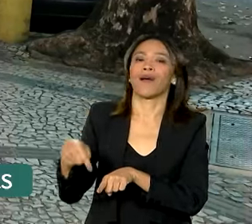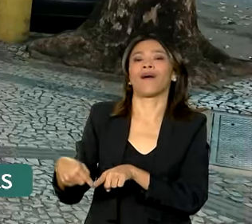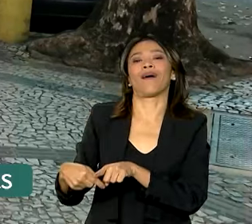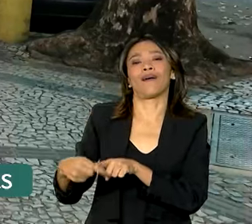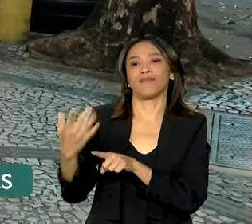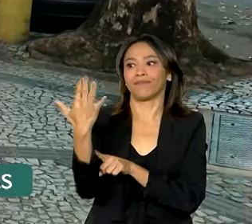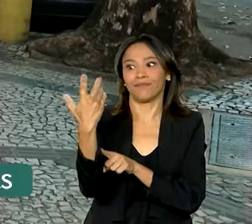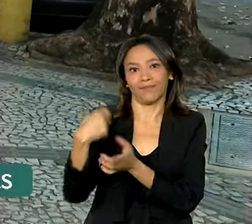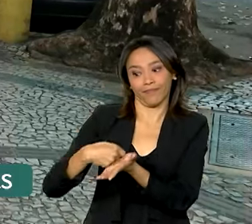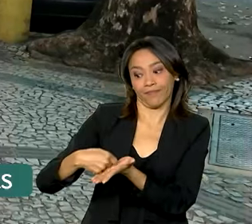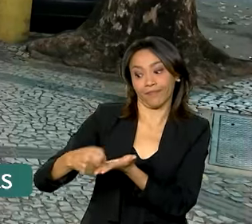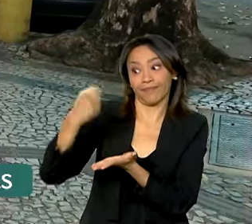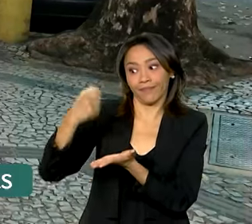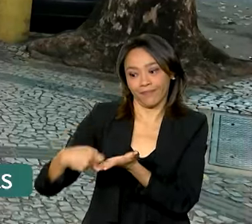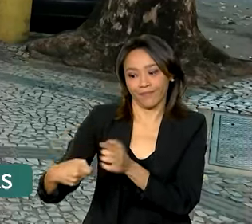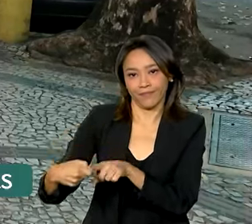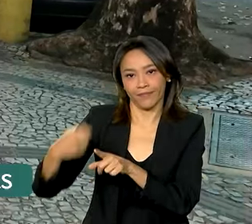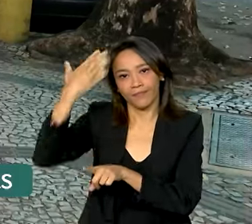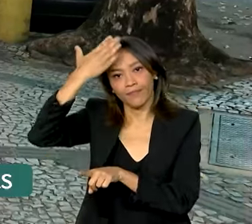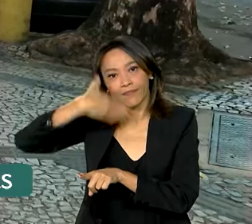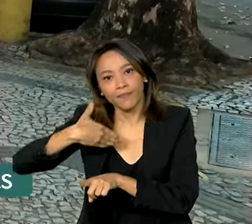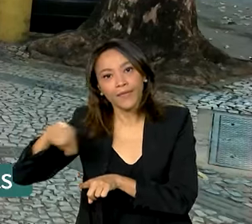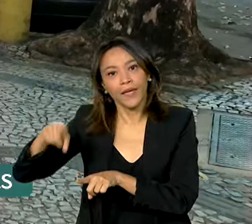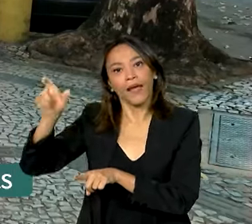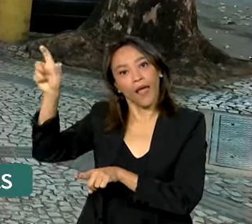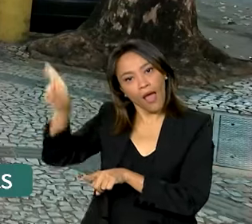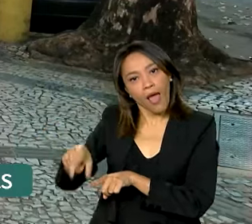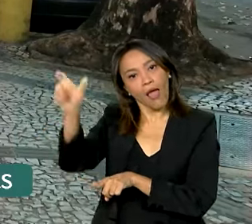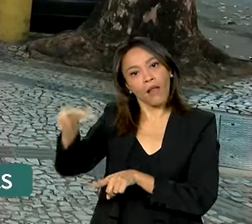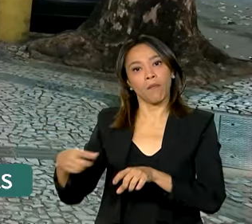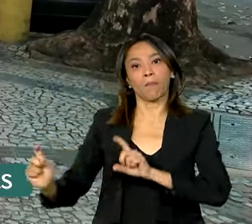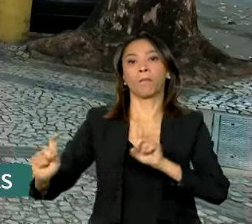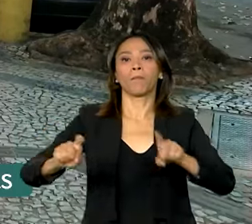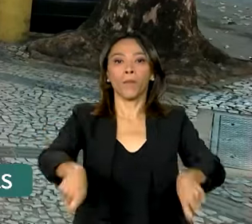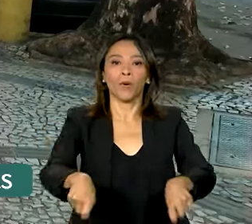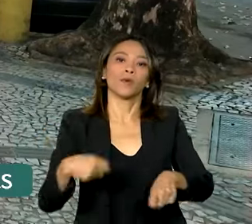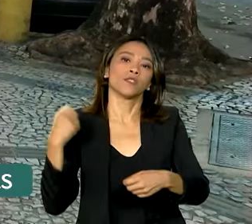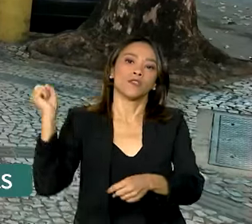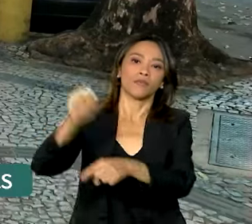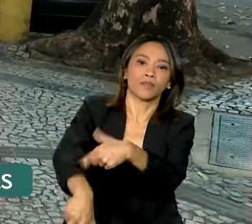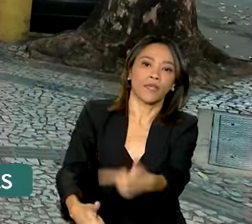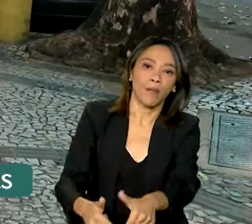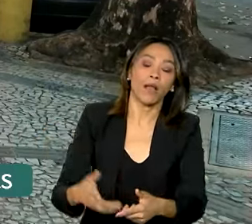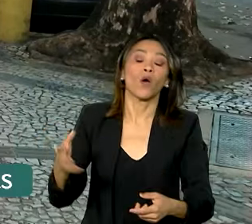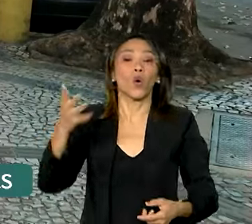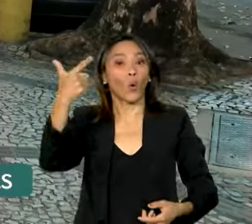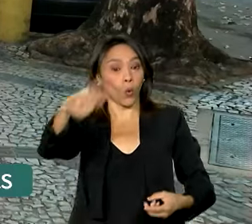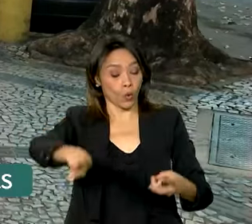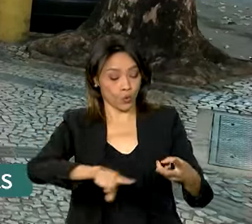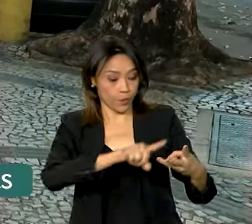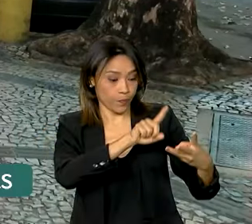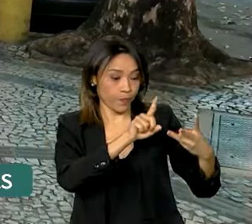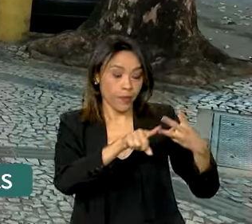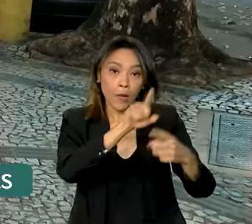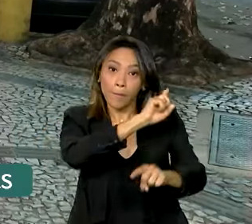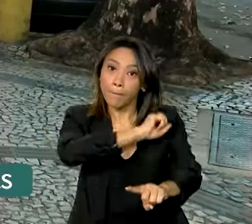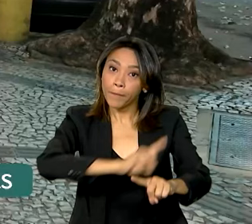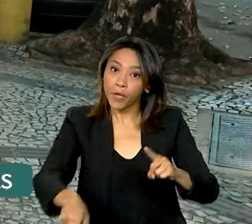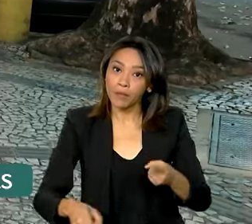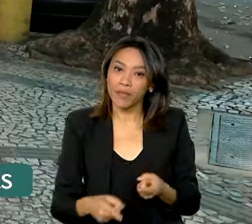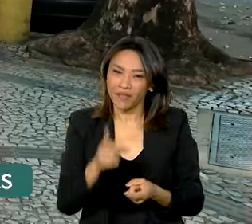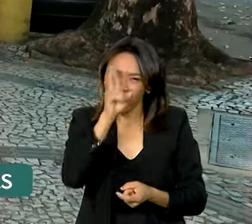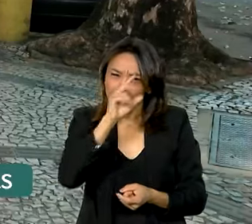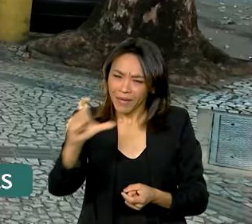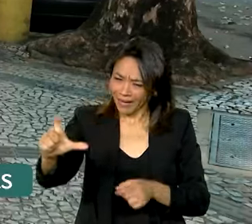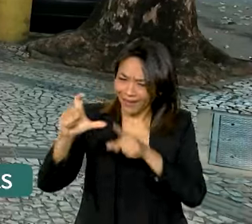realmente aquela que vai tomar a posse do cargo. Além disso, será proibido qualquer anotação naquele